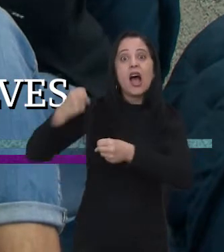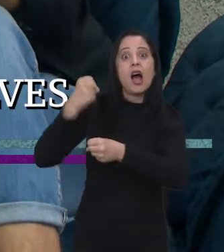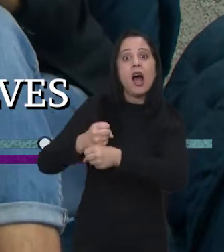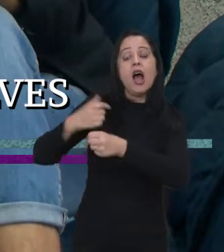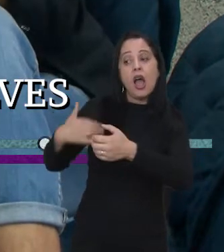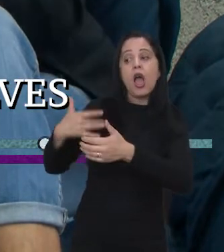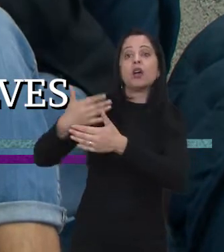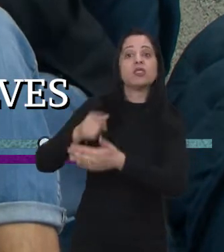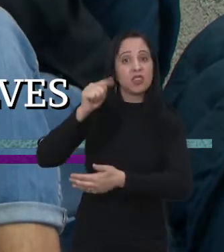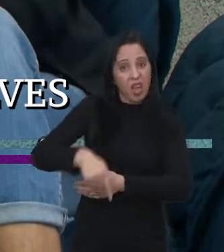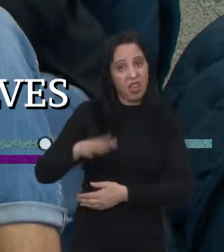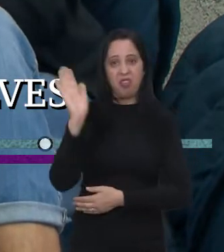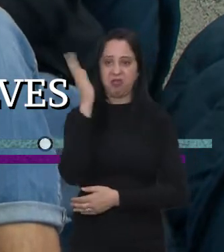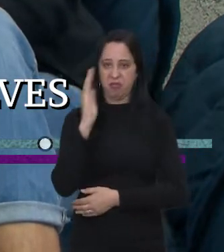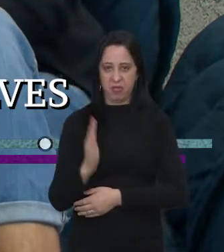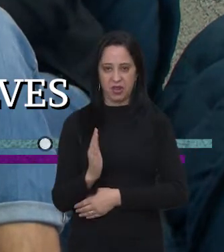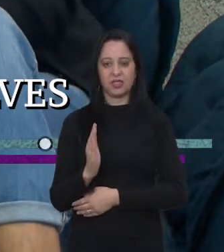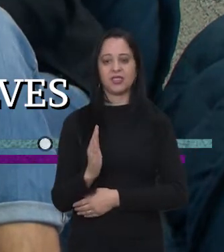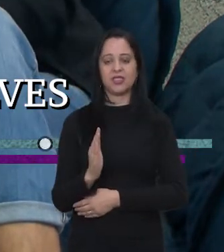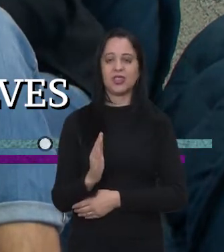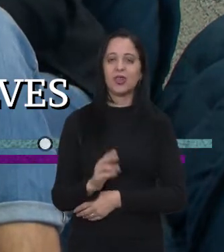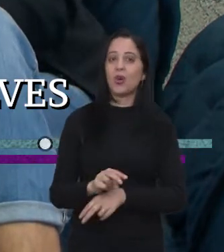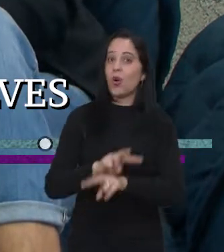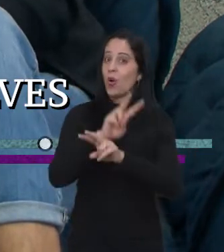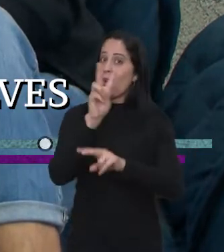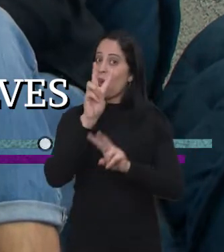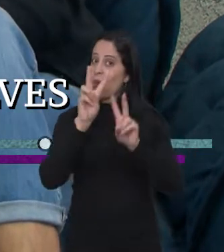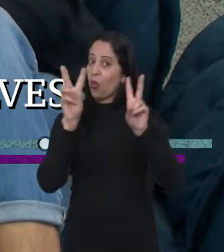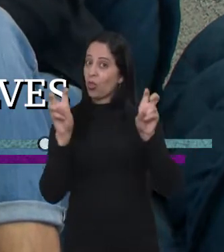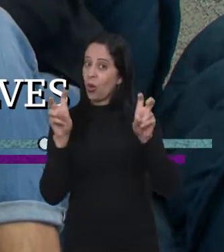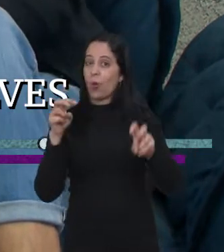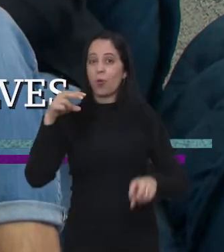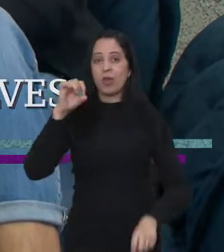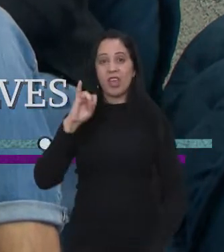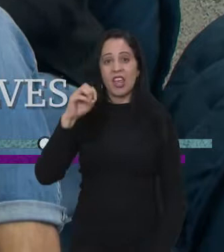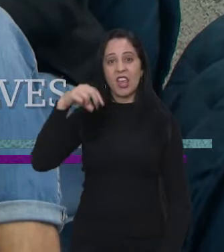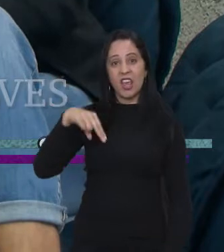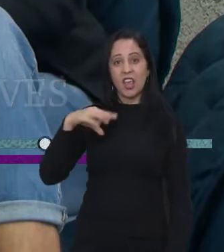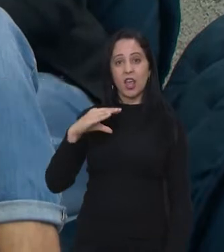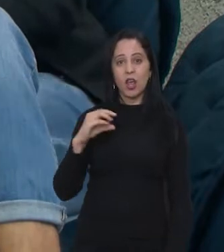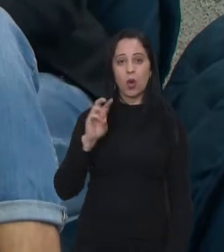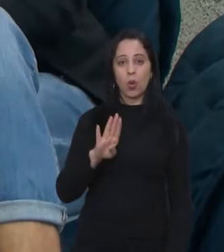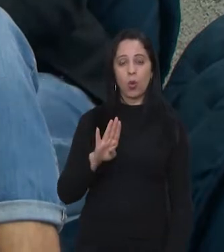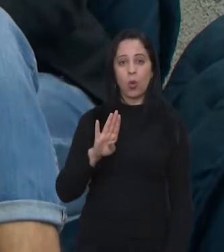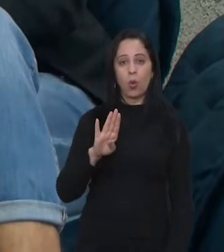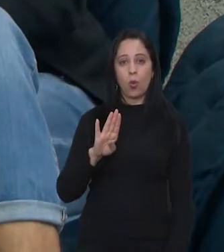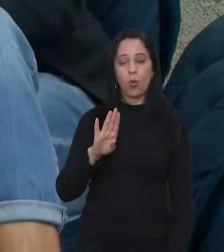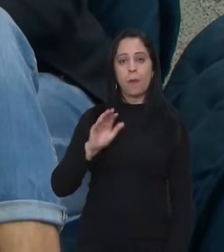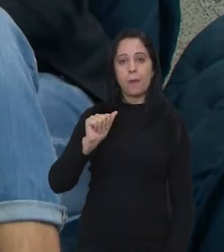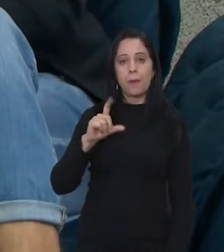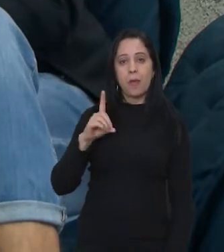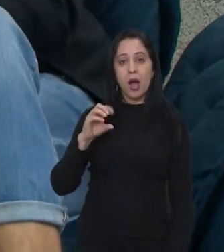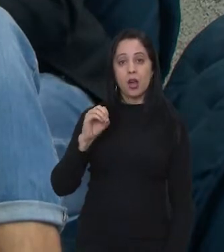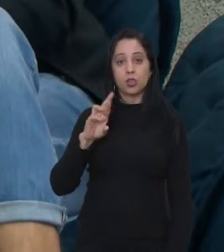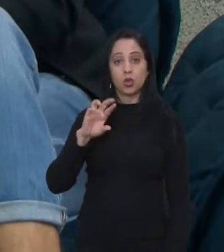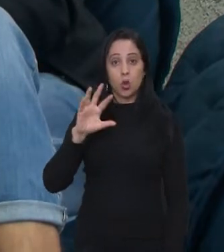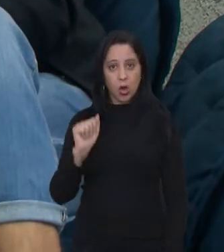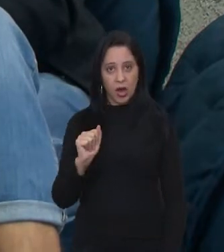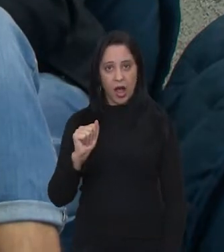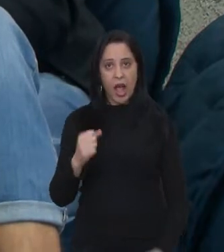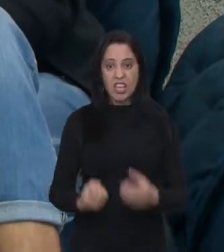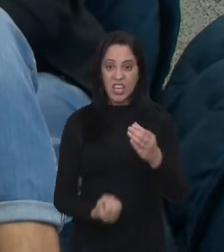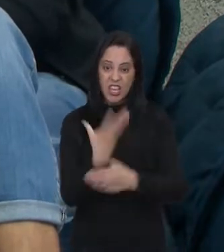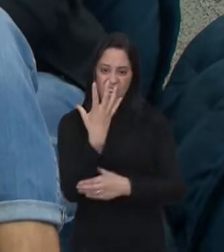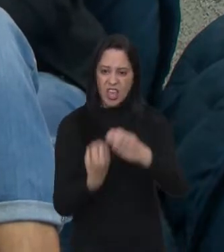como um berçário para o desenvolvimento de empresas e startups. Estamos falando das incubadoras de empresas, que geram milhares de novos